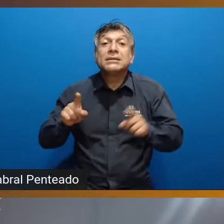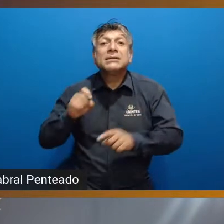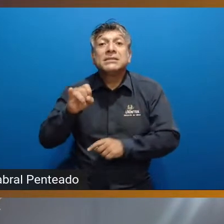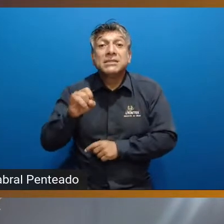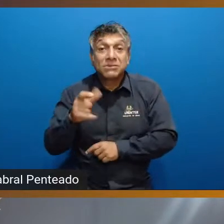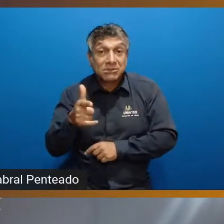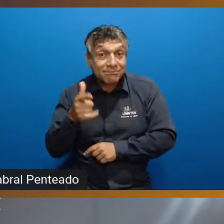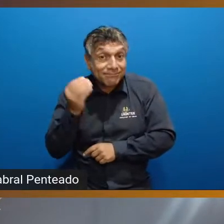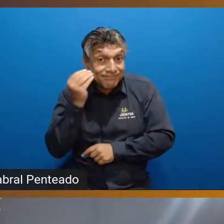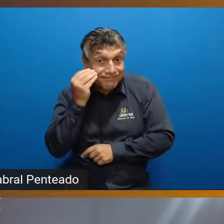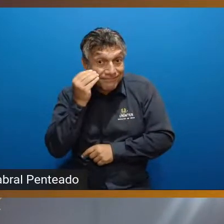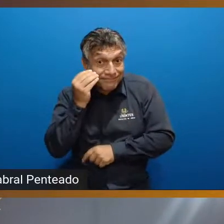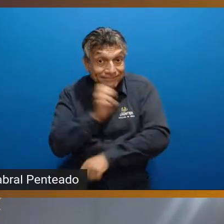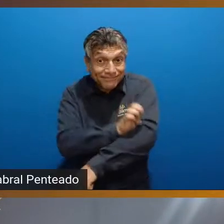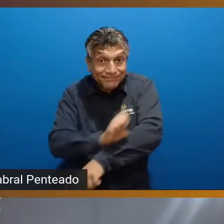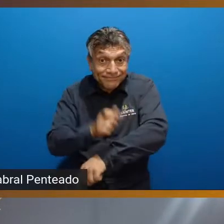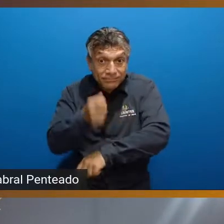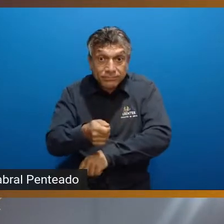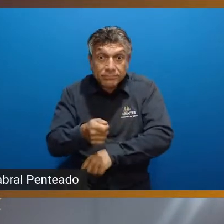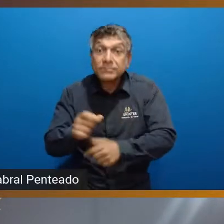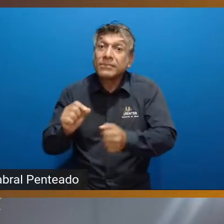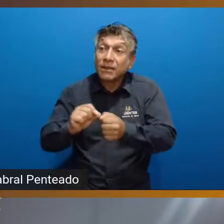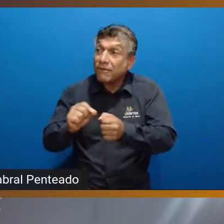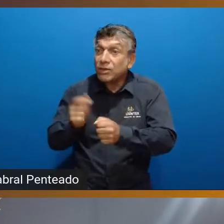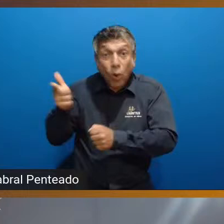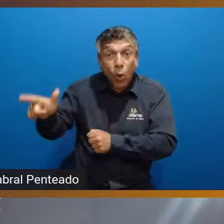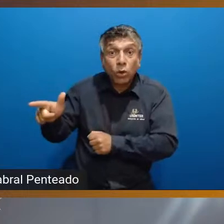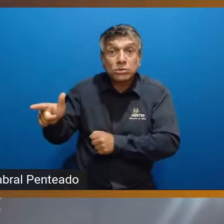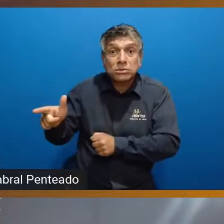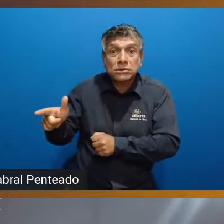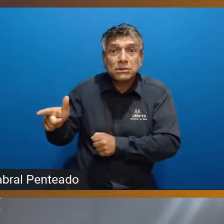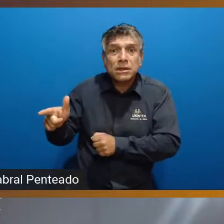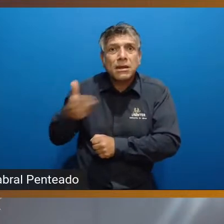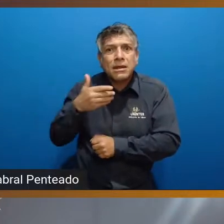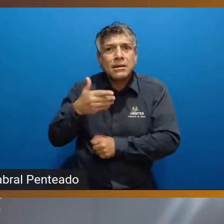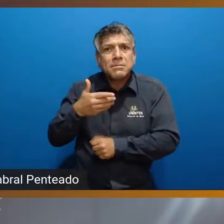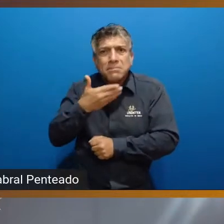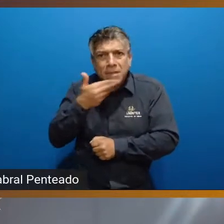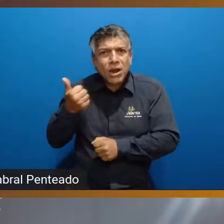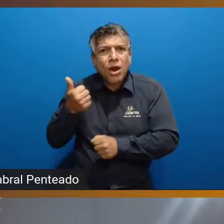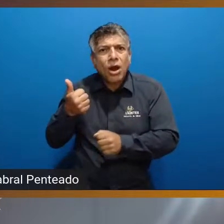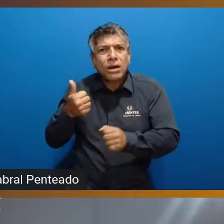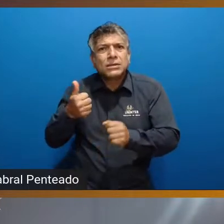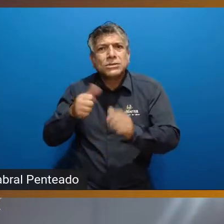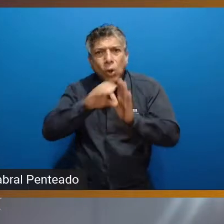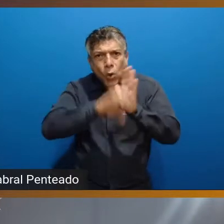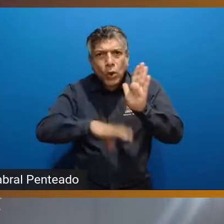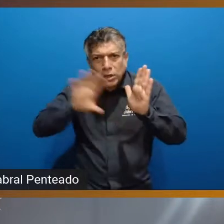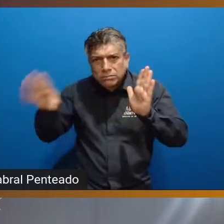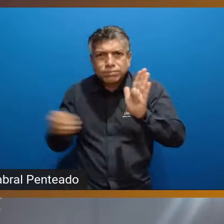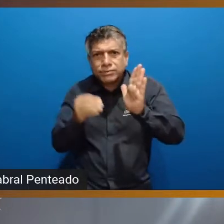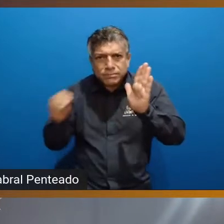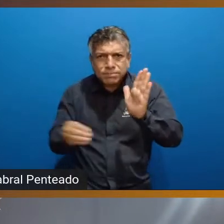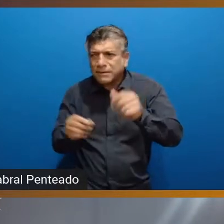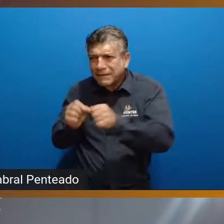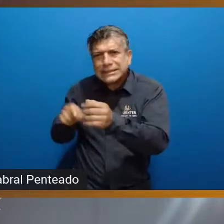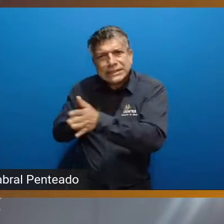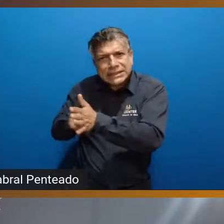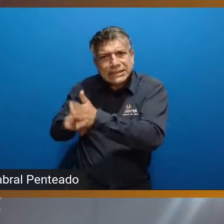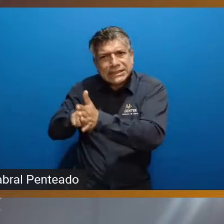tem essa oportunidade de estágio obrigatório, vai fazer aquele que não é obrigatório, melhore seu currículo, trabalhe com pesquisa, porque